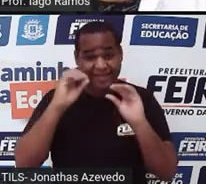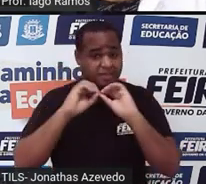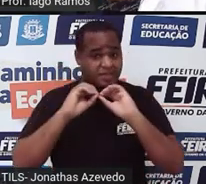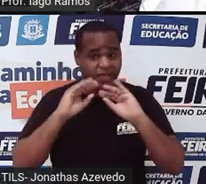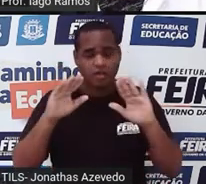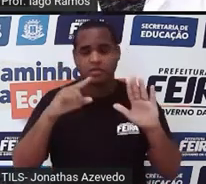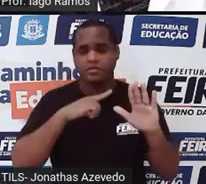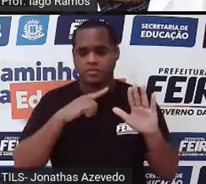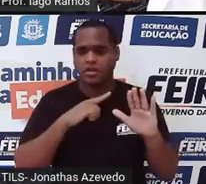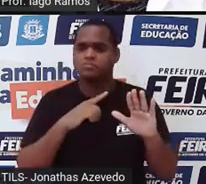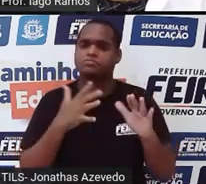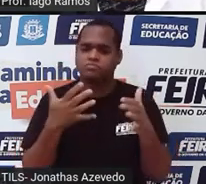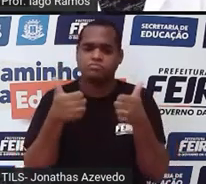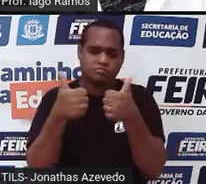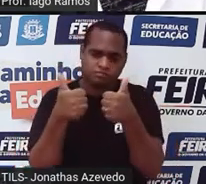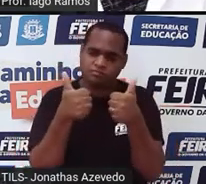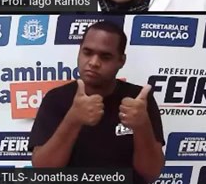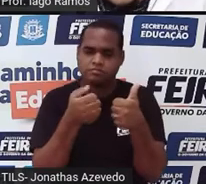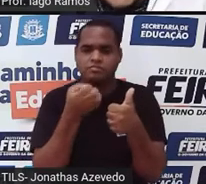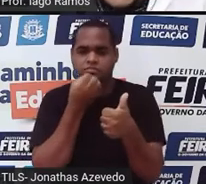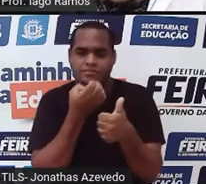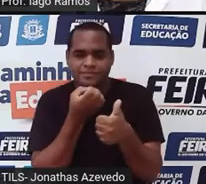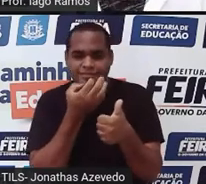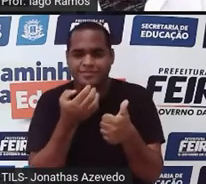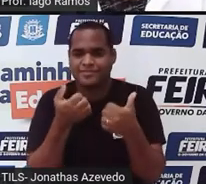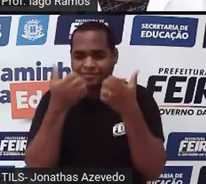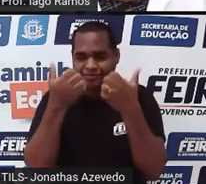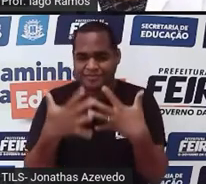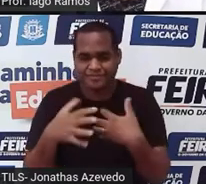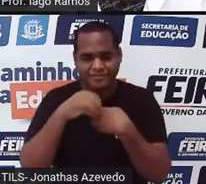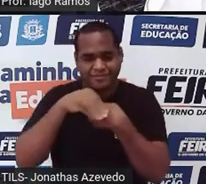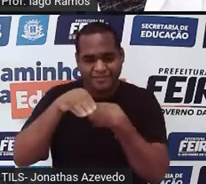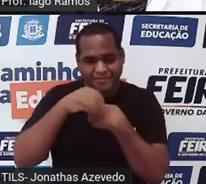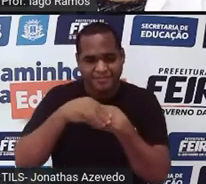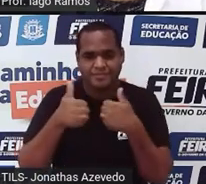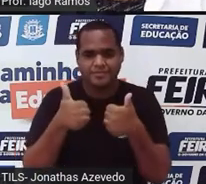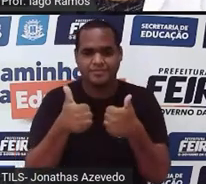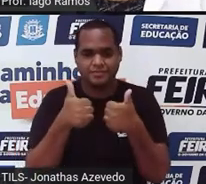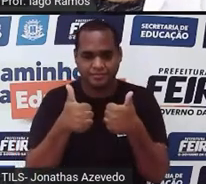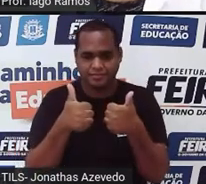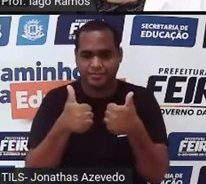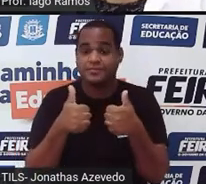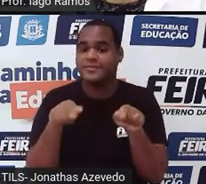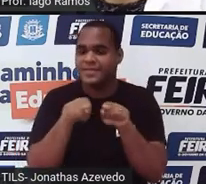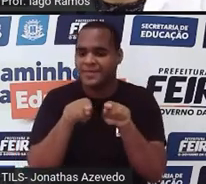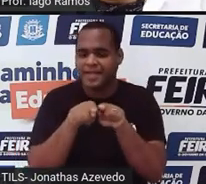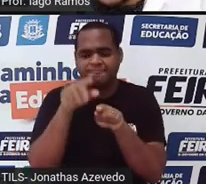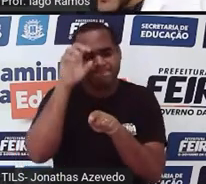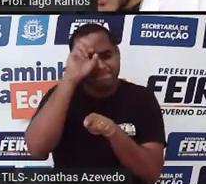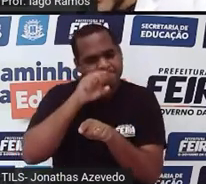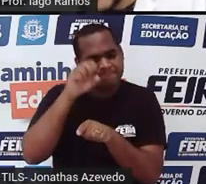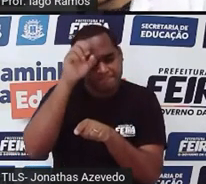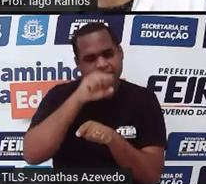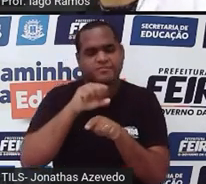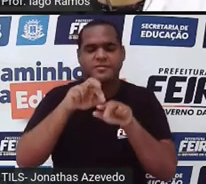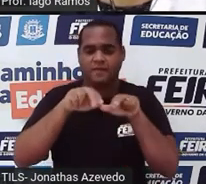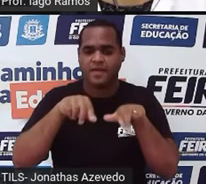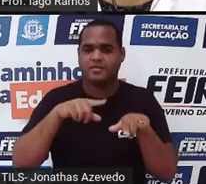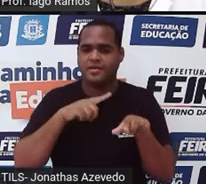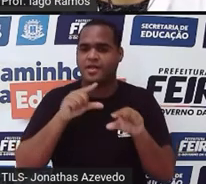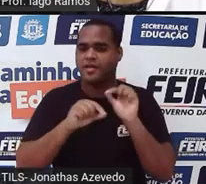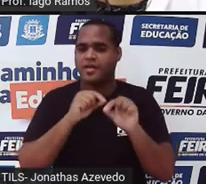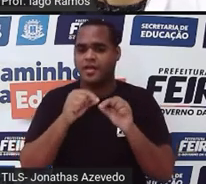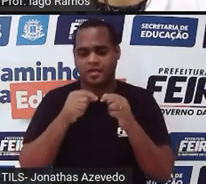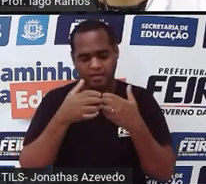bastante coisa, bacana. Deixa eu te dizer, você também vai aprender ainda algumas coisas sobre